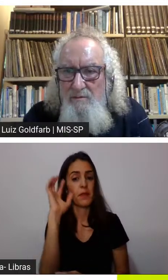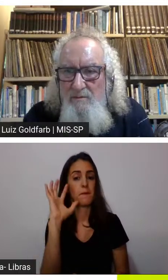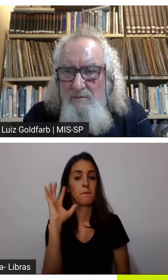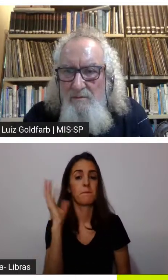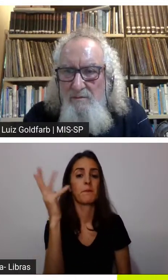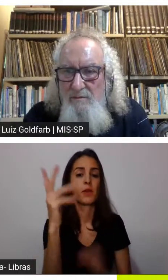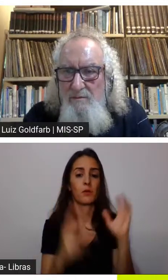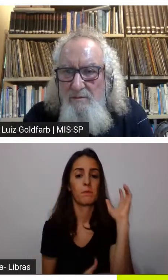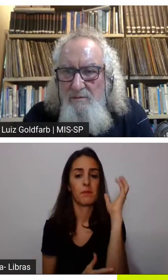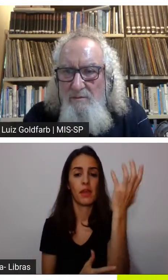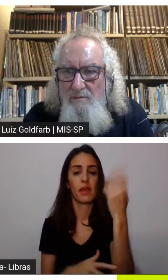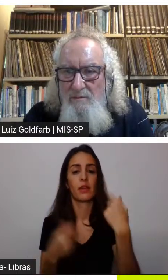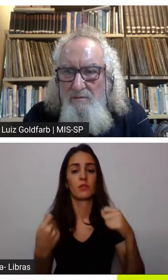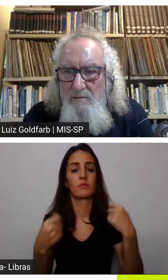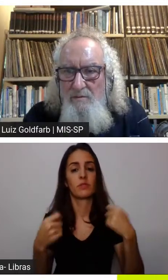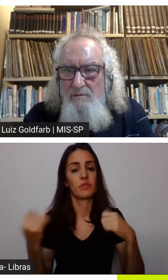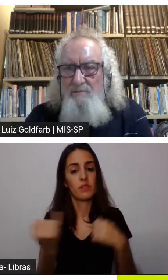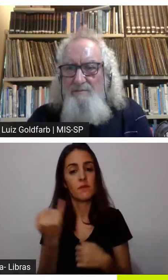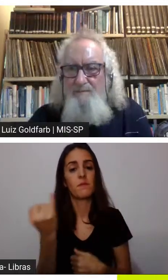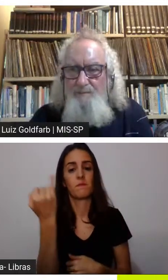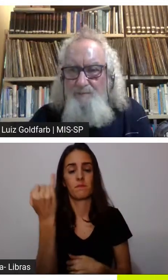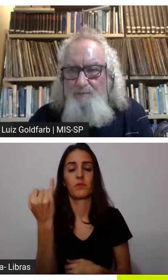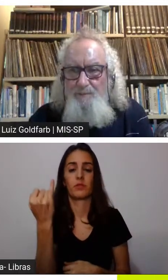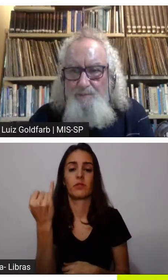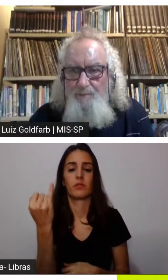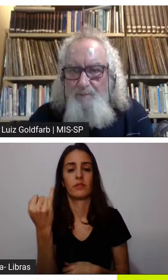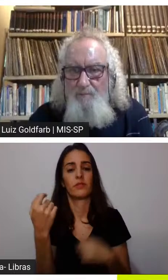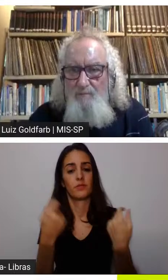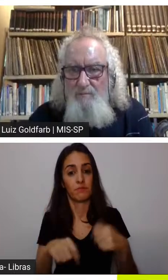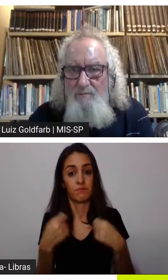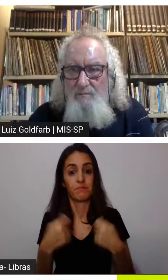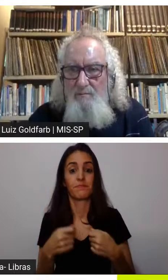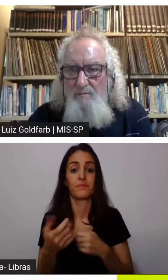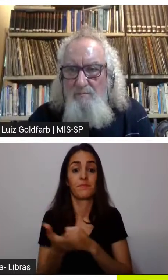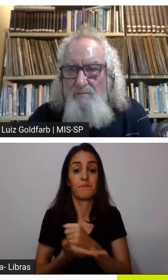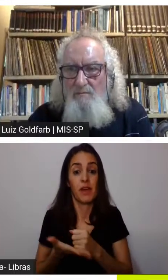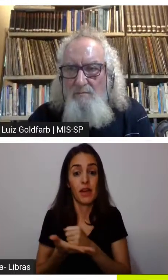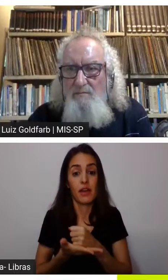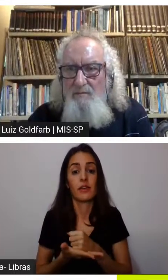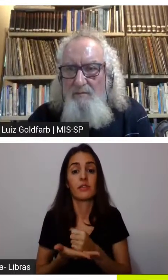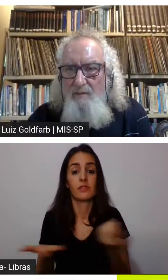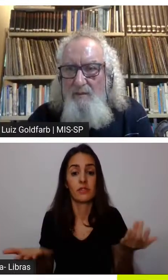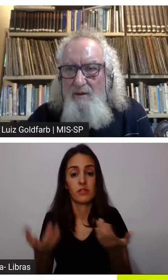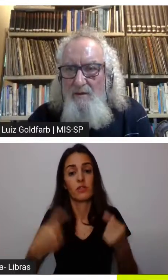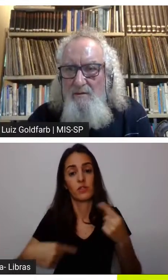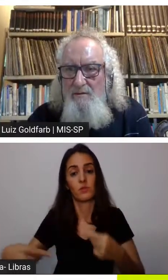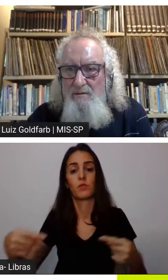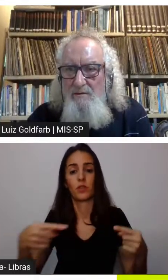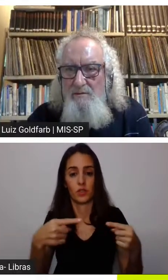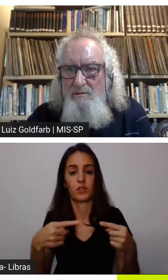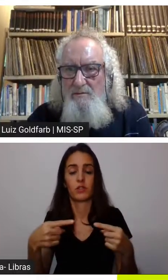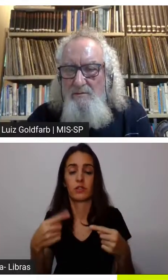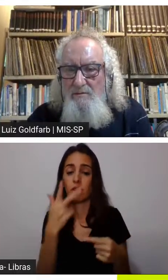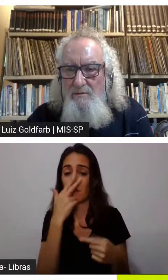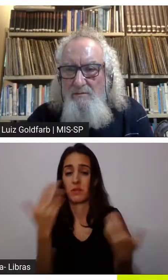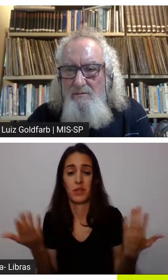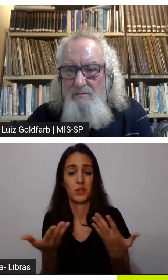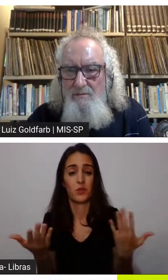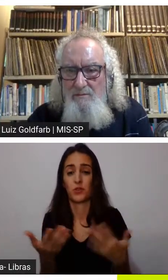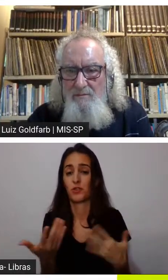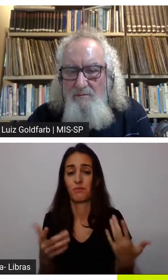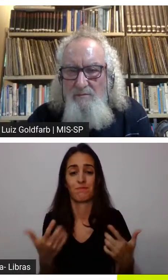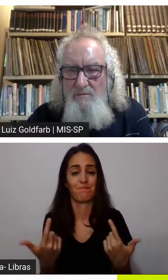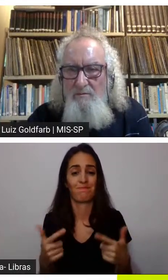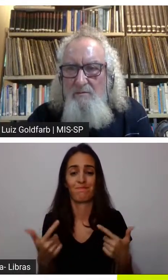valor tem que ser uma prioridade tem que ser uma premissa e o que eu vejo hoje que não é ele é assim ele está